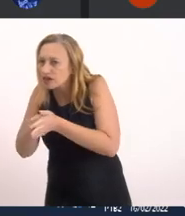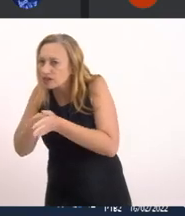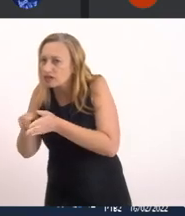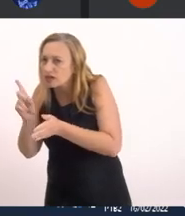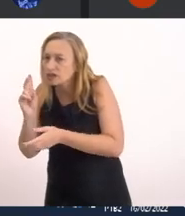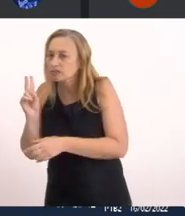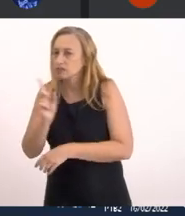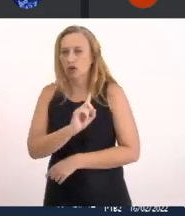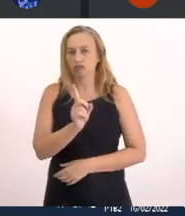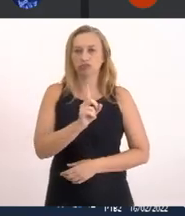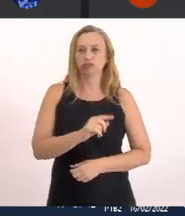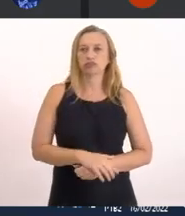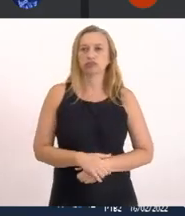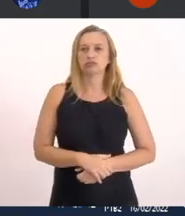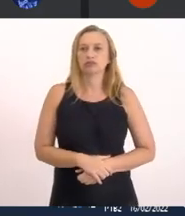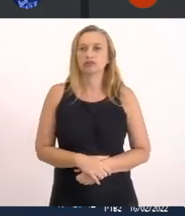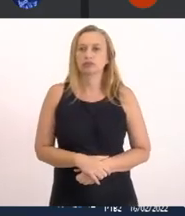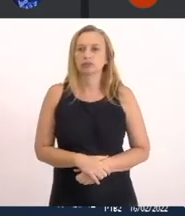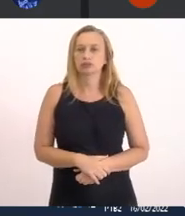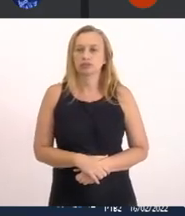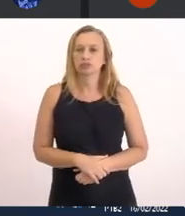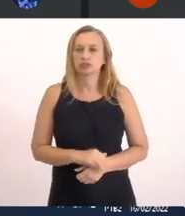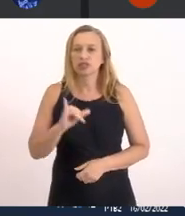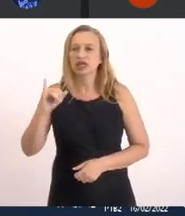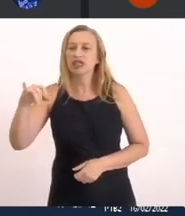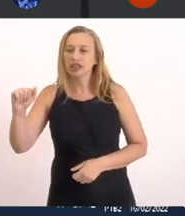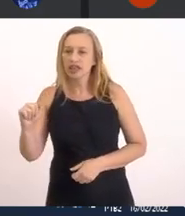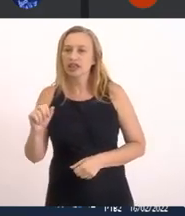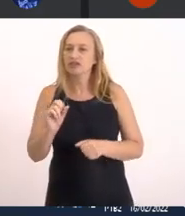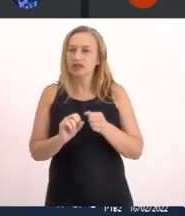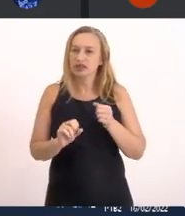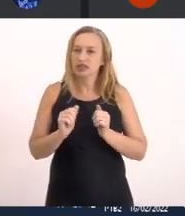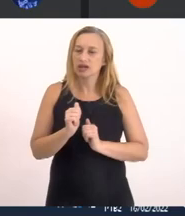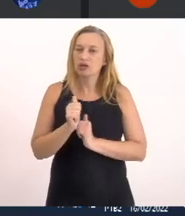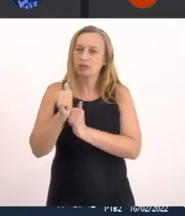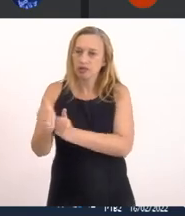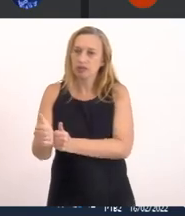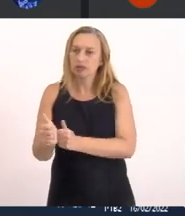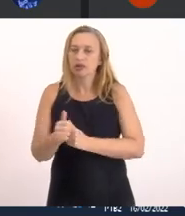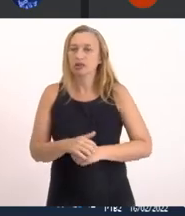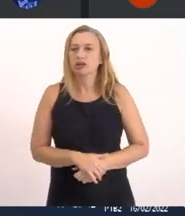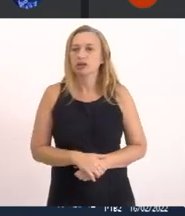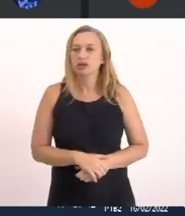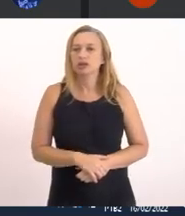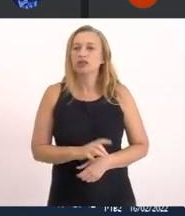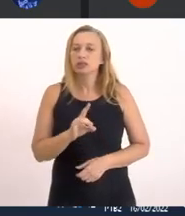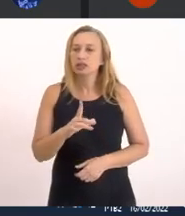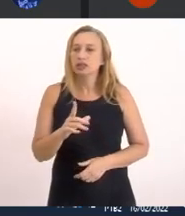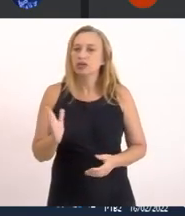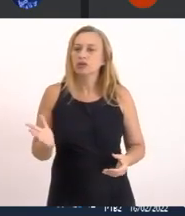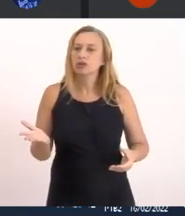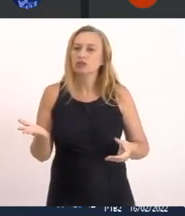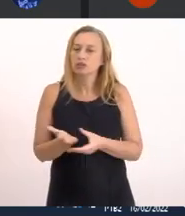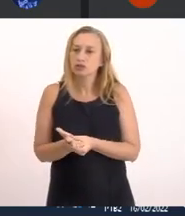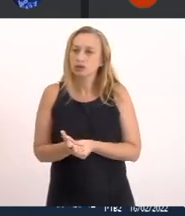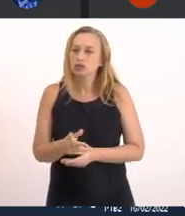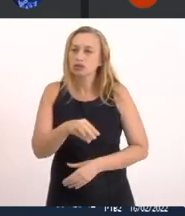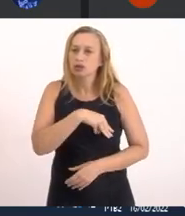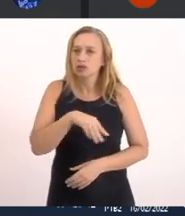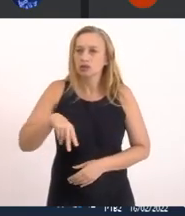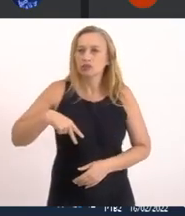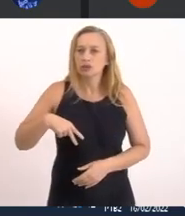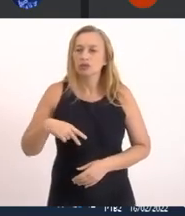Não O INEG Fazia esse acompanhamento Inclusive Tem uma ação Do Ministério Público Federal